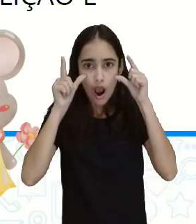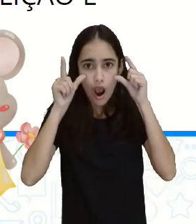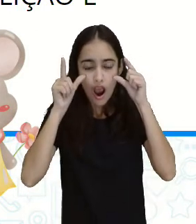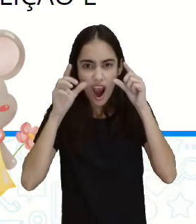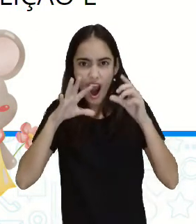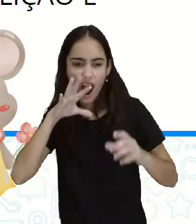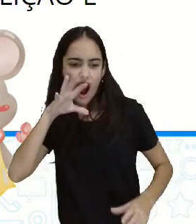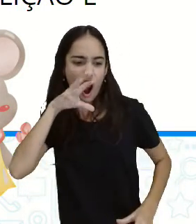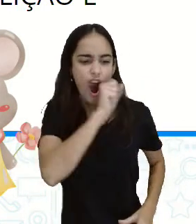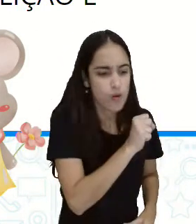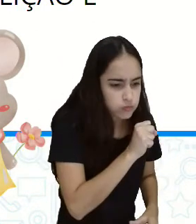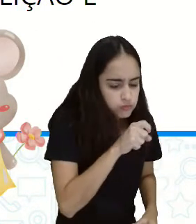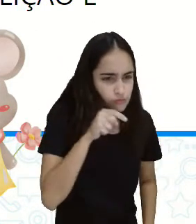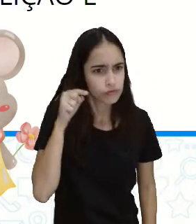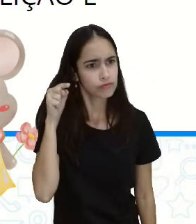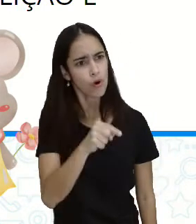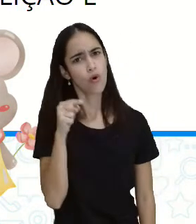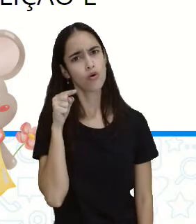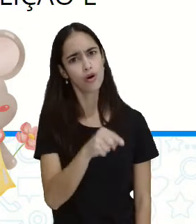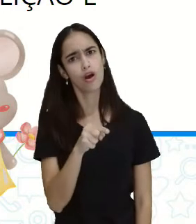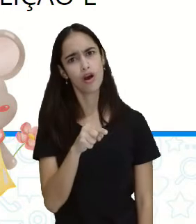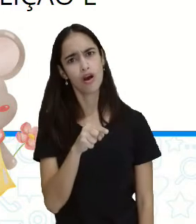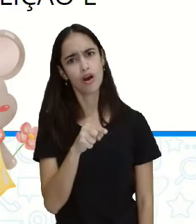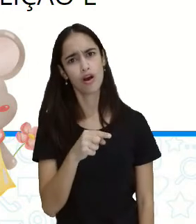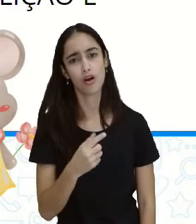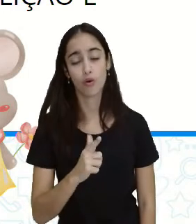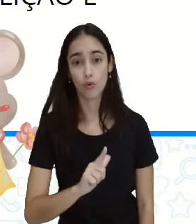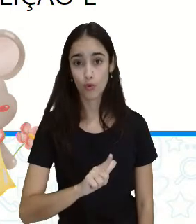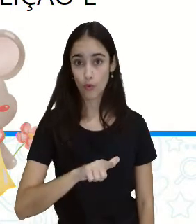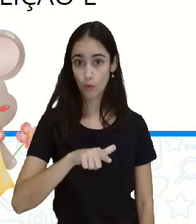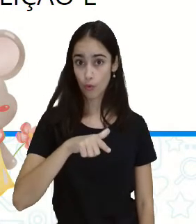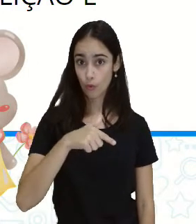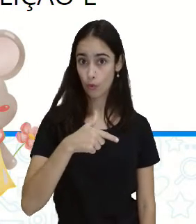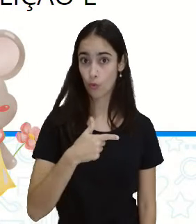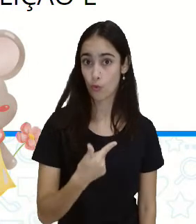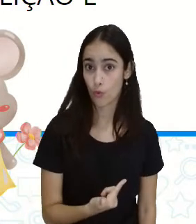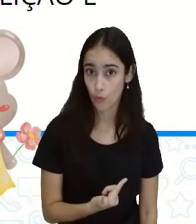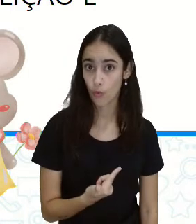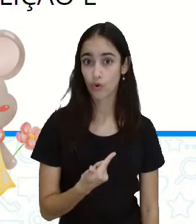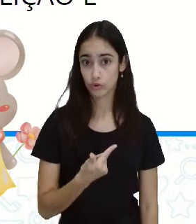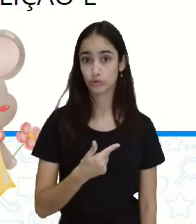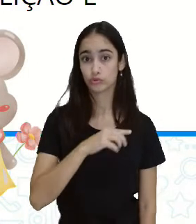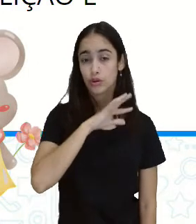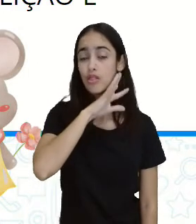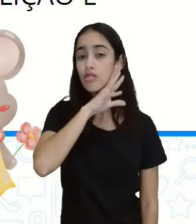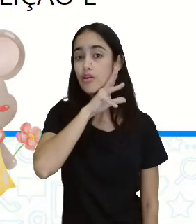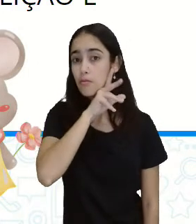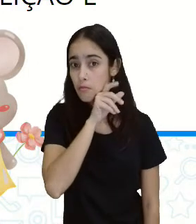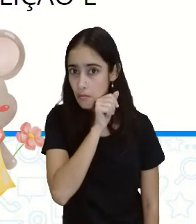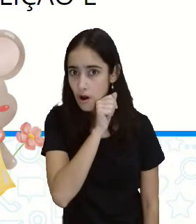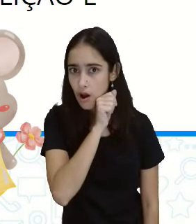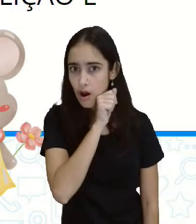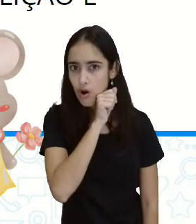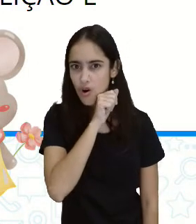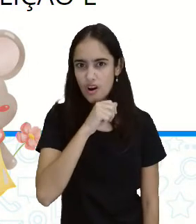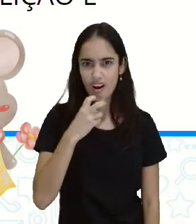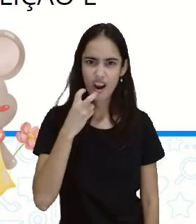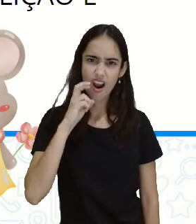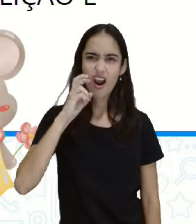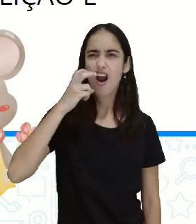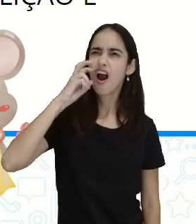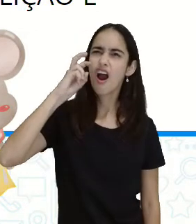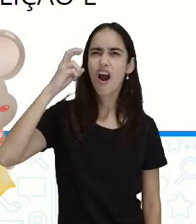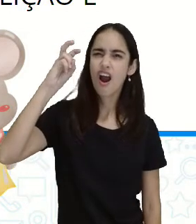comido. O outro bicho, o barulhento e espantado, de olhar feroz e